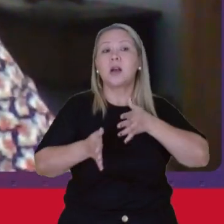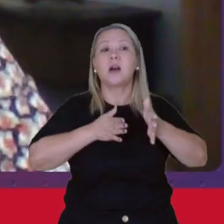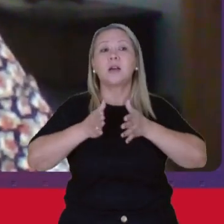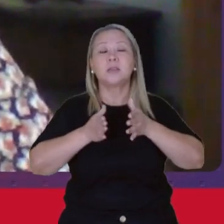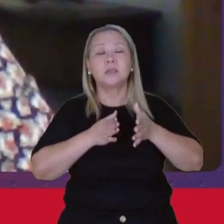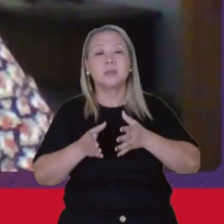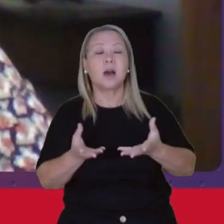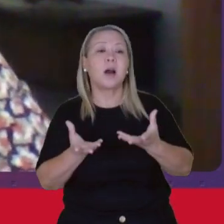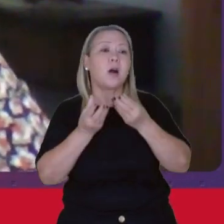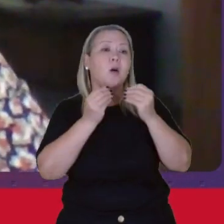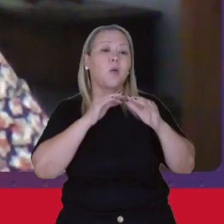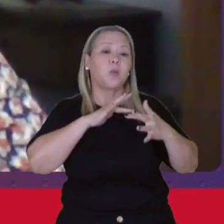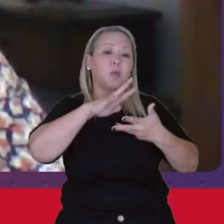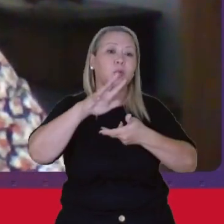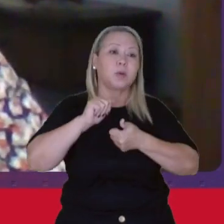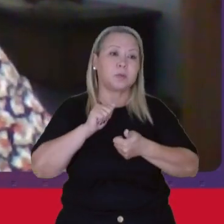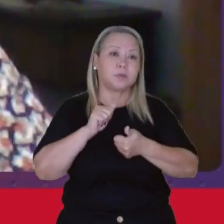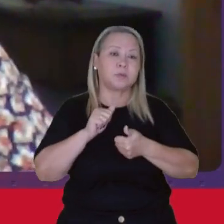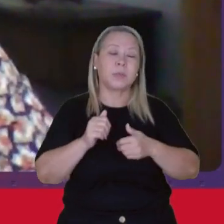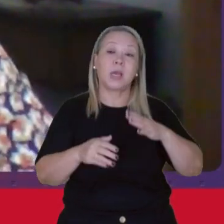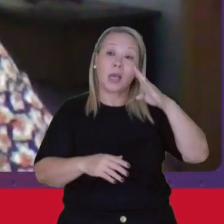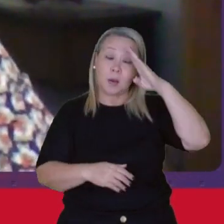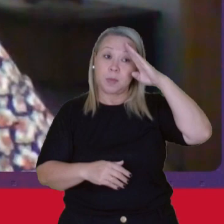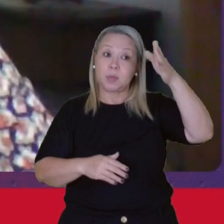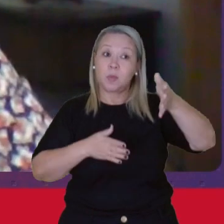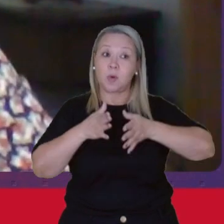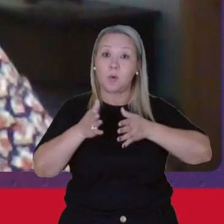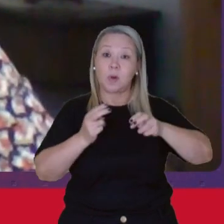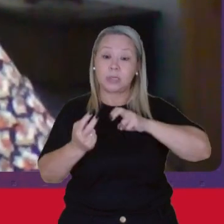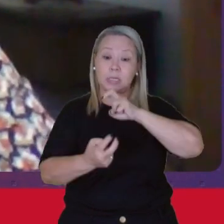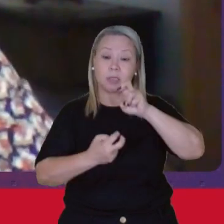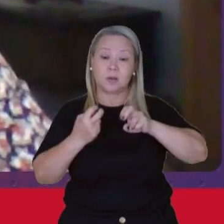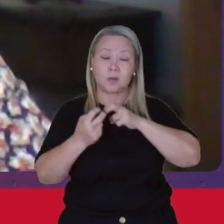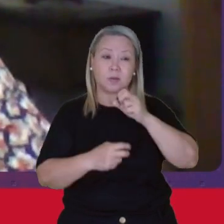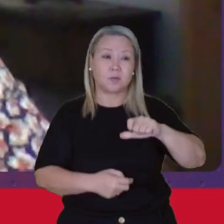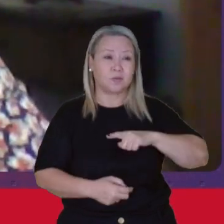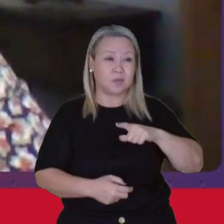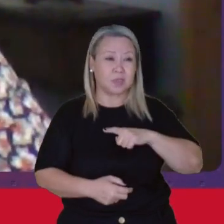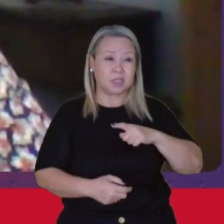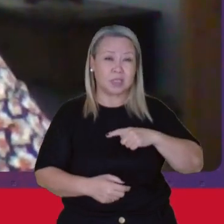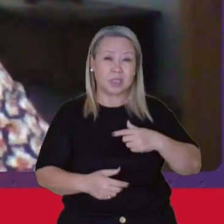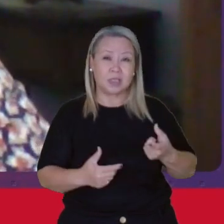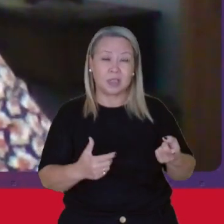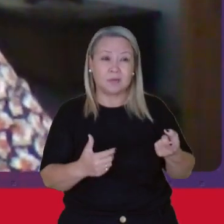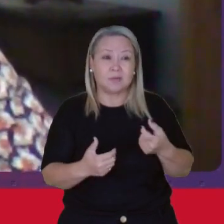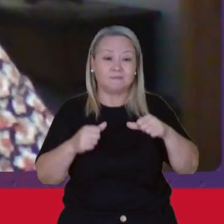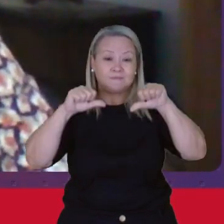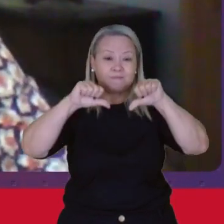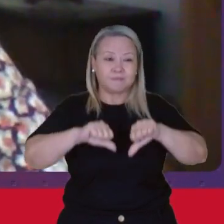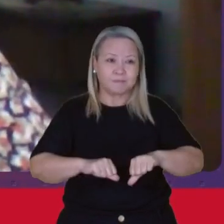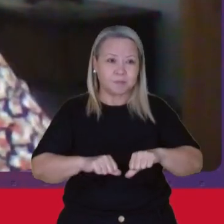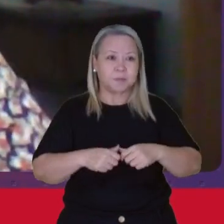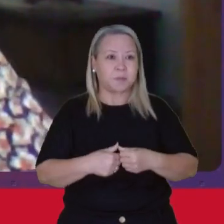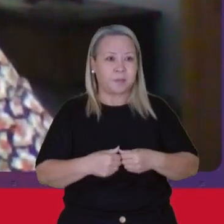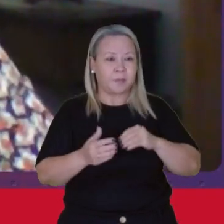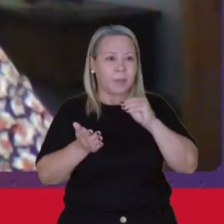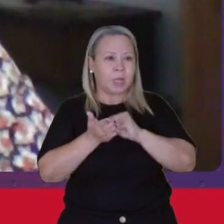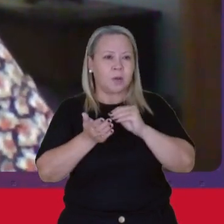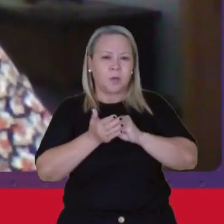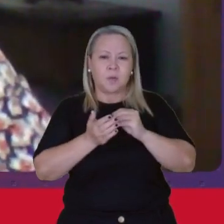mundo Do trabalho Principalmente O acesso A creche Nós temos Um déficit De creches No Brasil Gigantesco